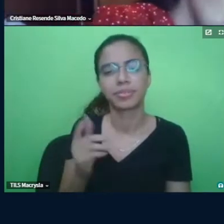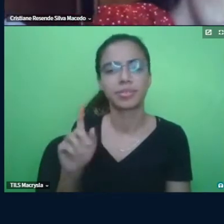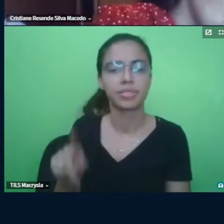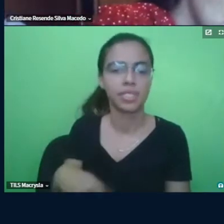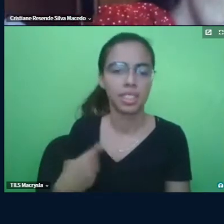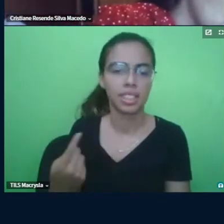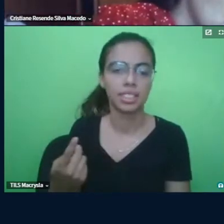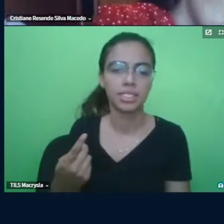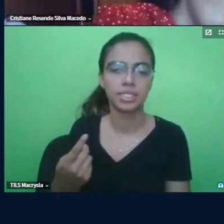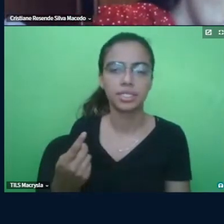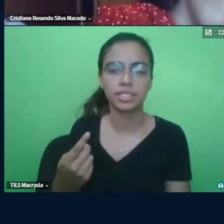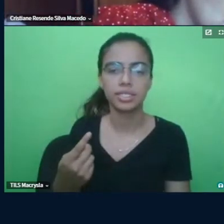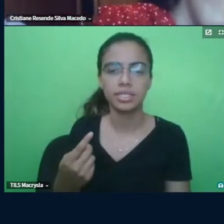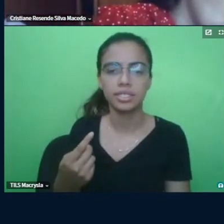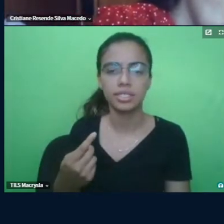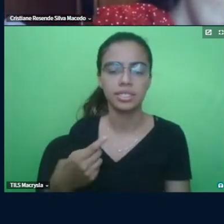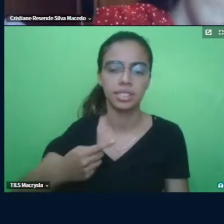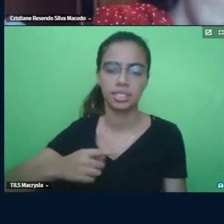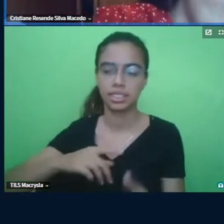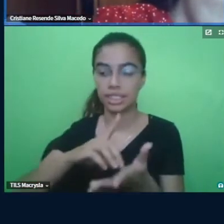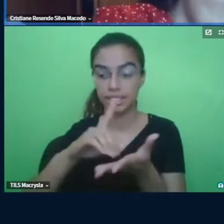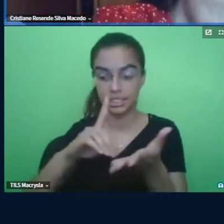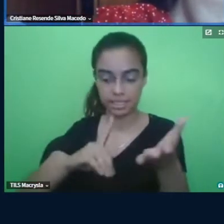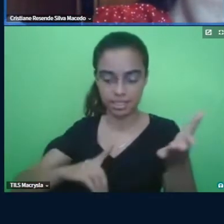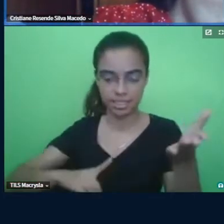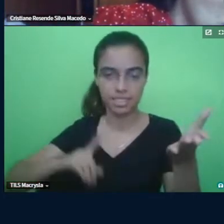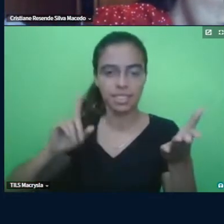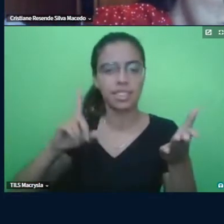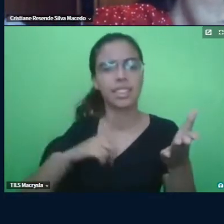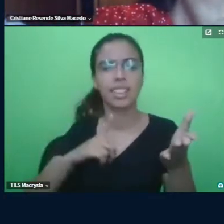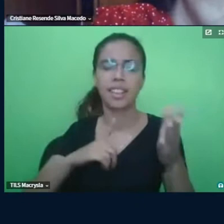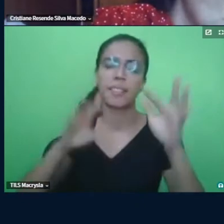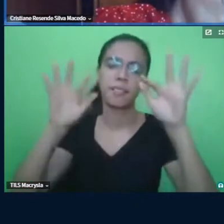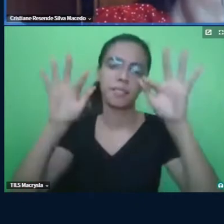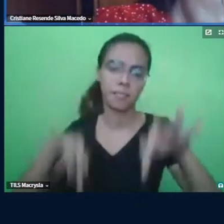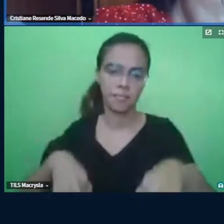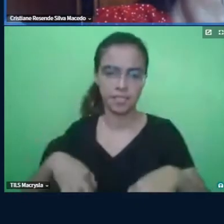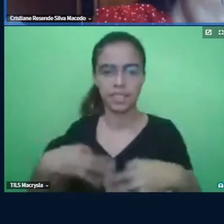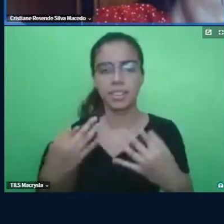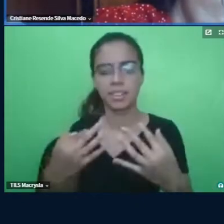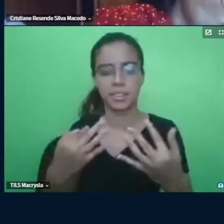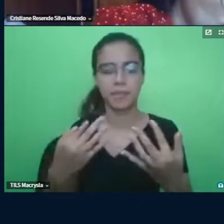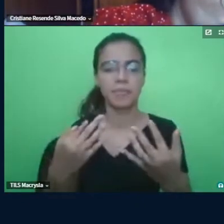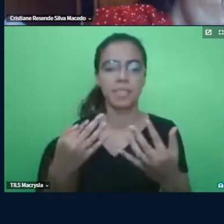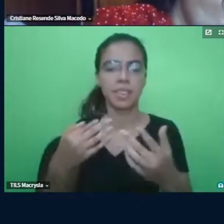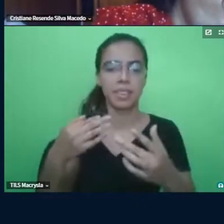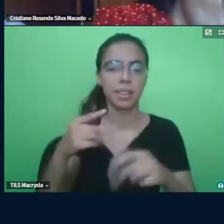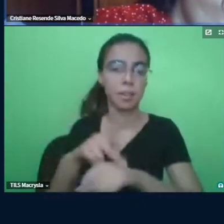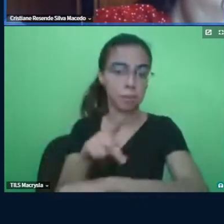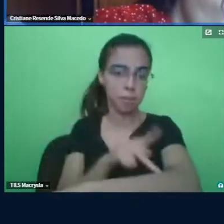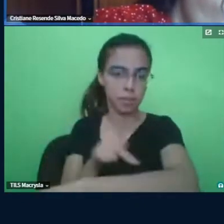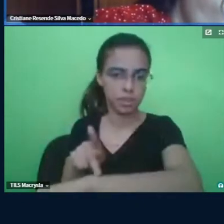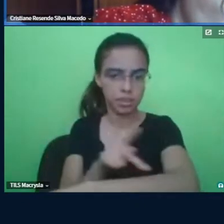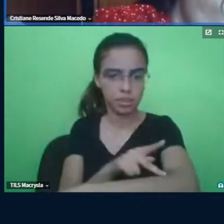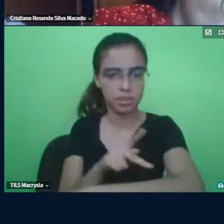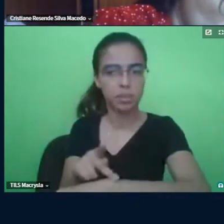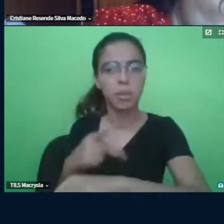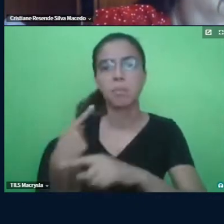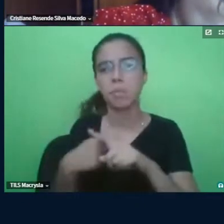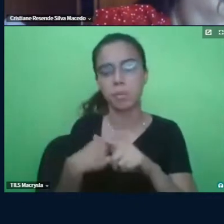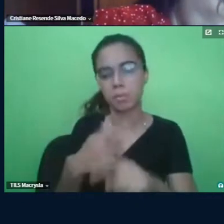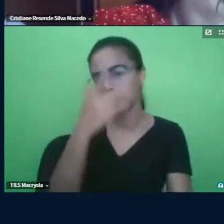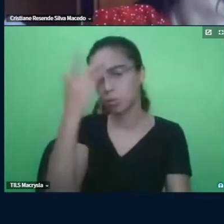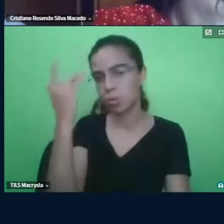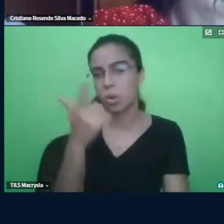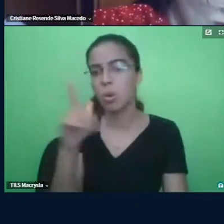as teses, dissertações, elas também têm um fim pedagógico, né? Então, por exemplo, com certeza outras pessoas irão